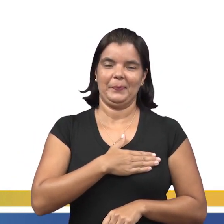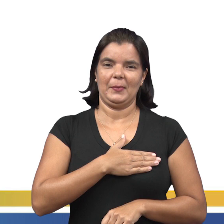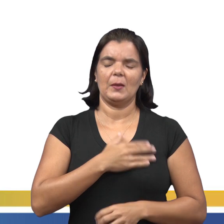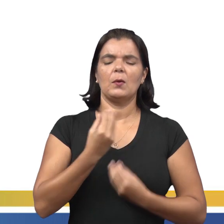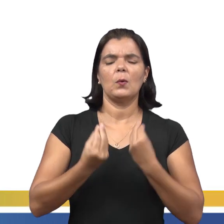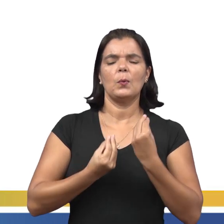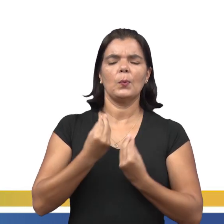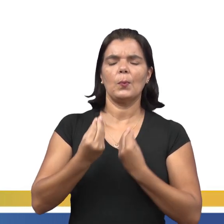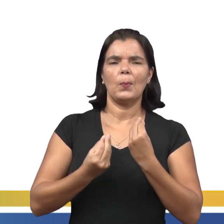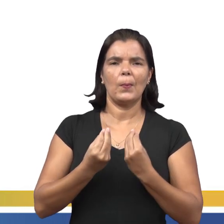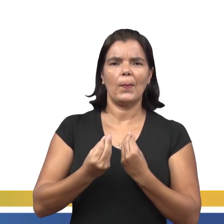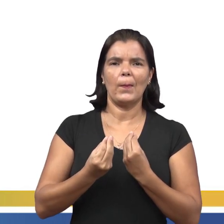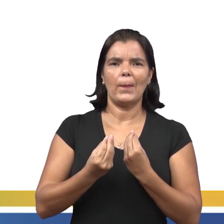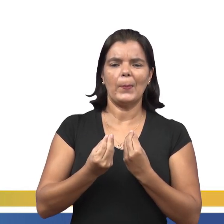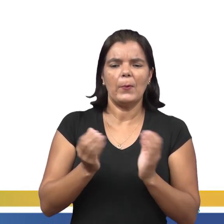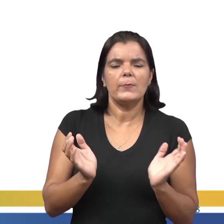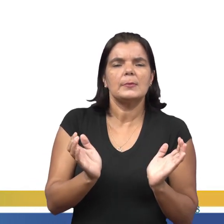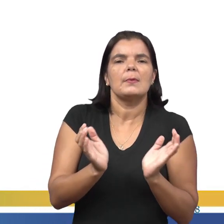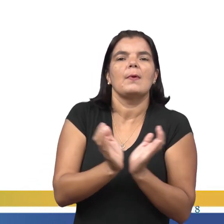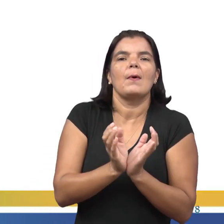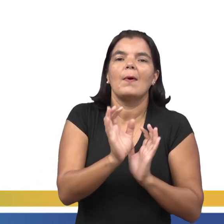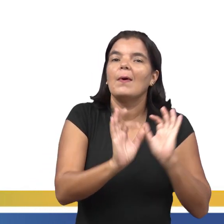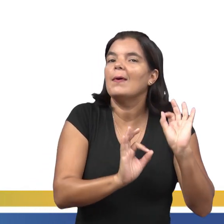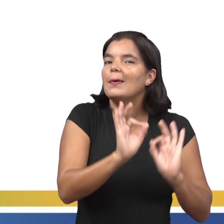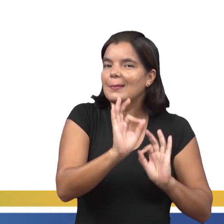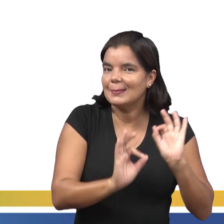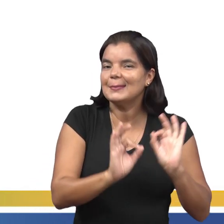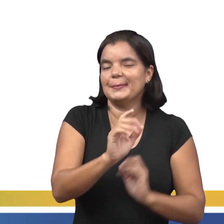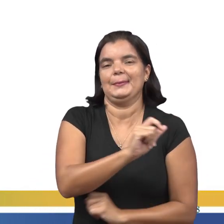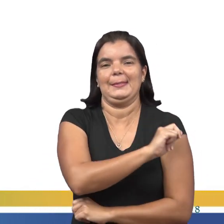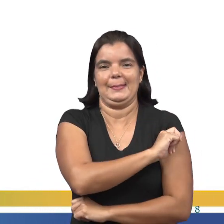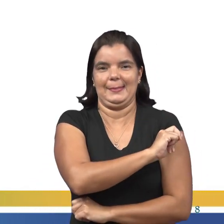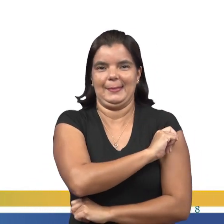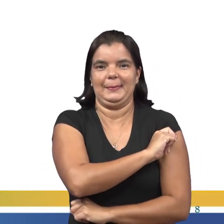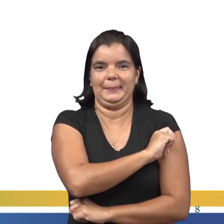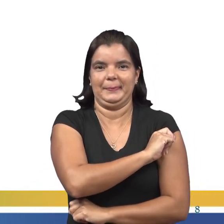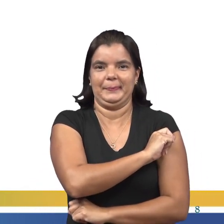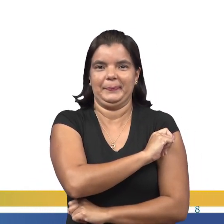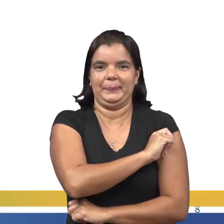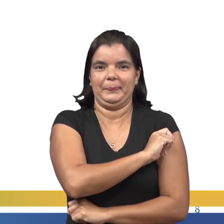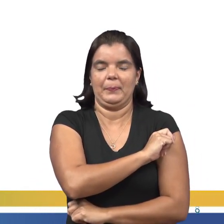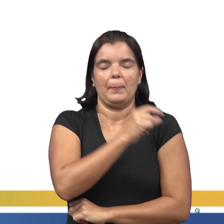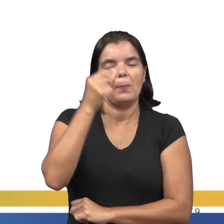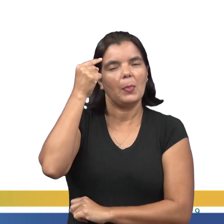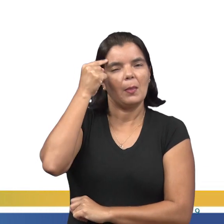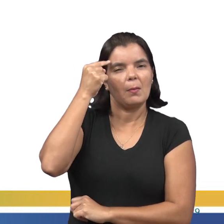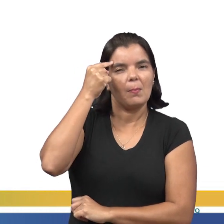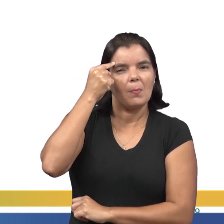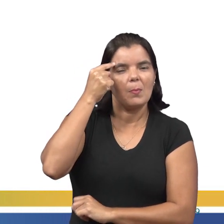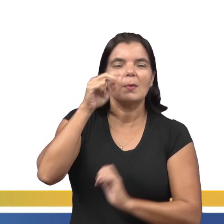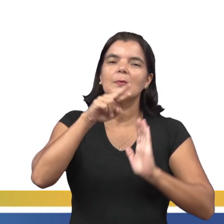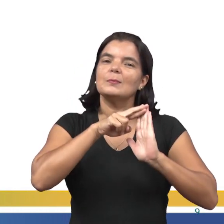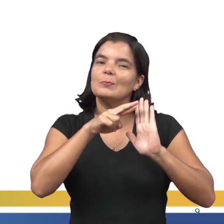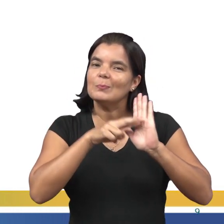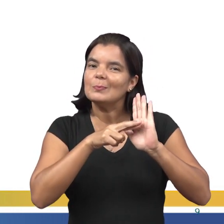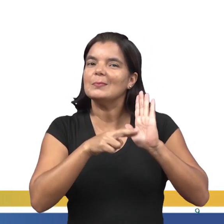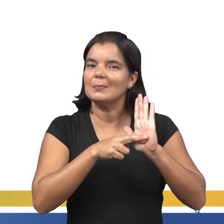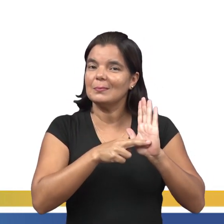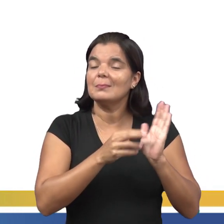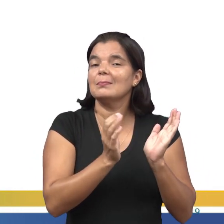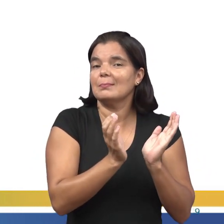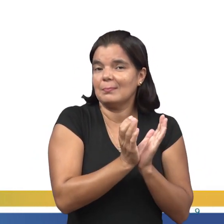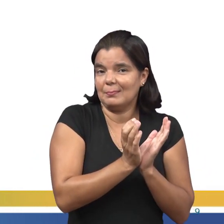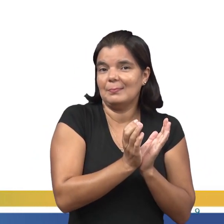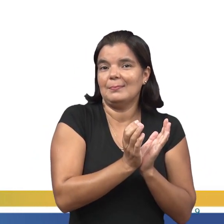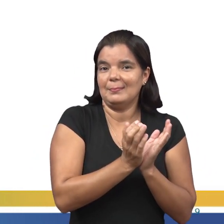Como é que você agruparia esses alunos? Pense num critério para agrupá-los